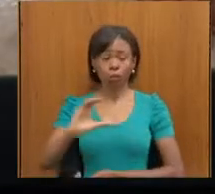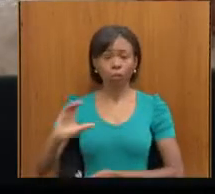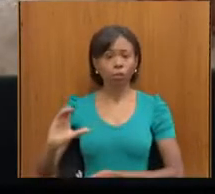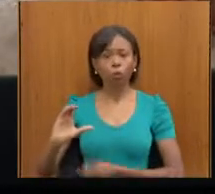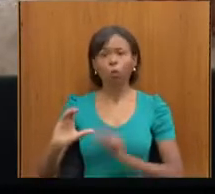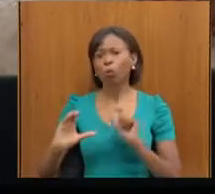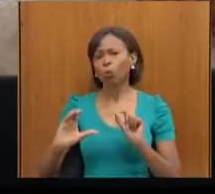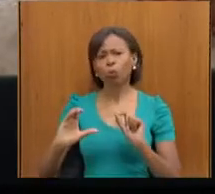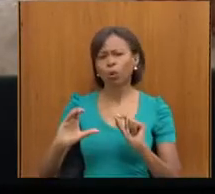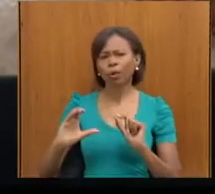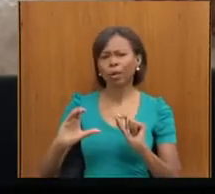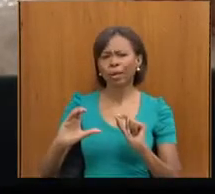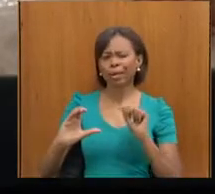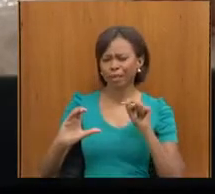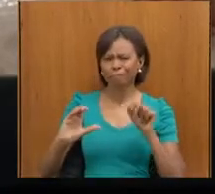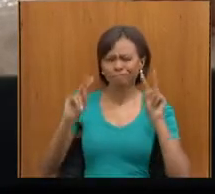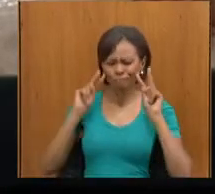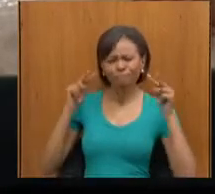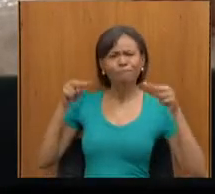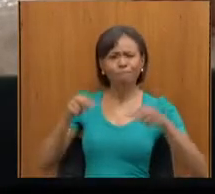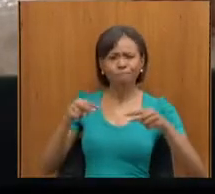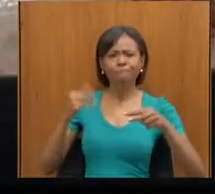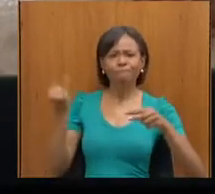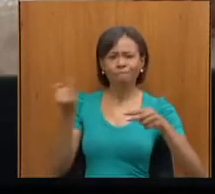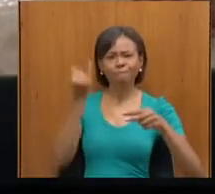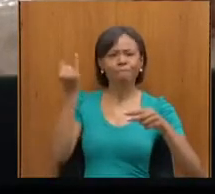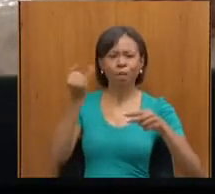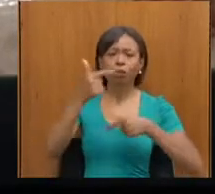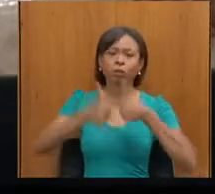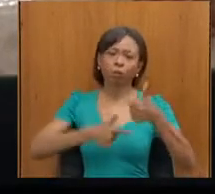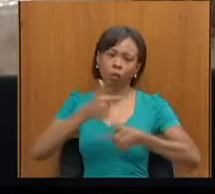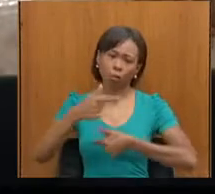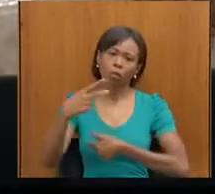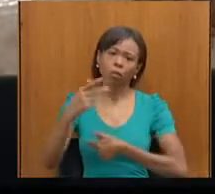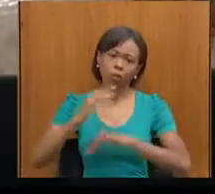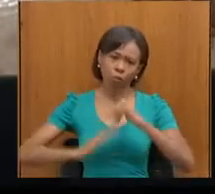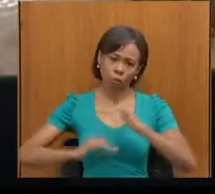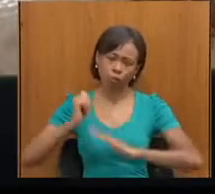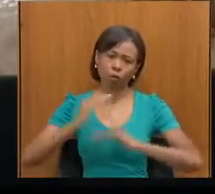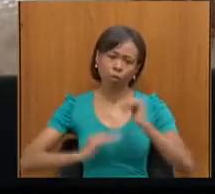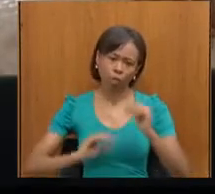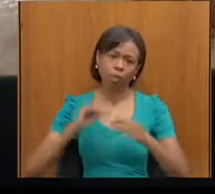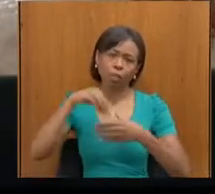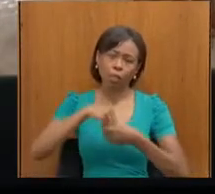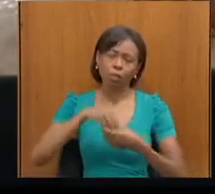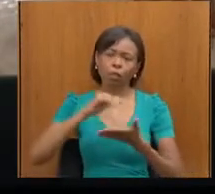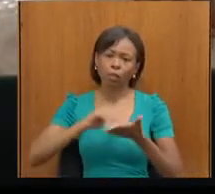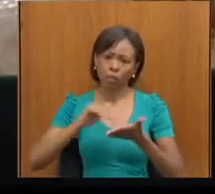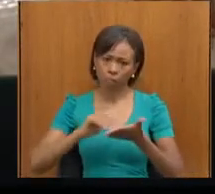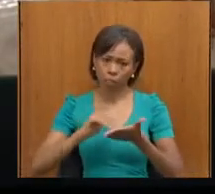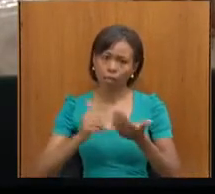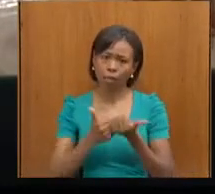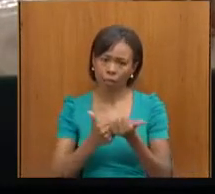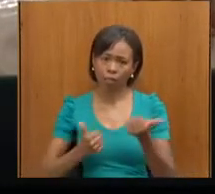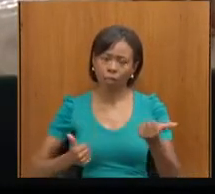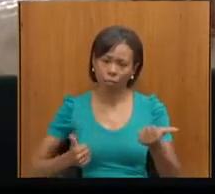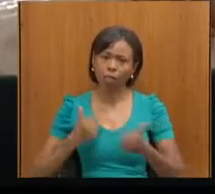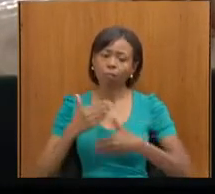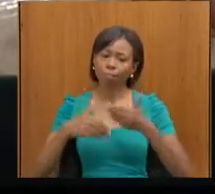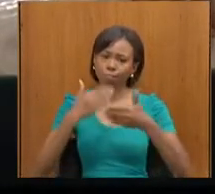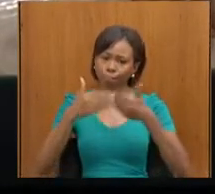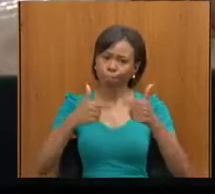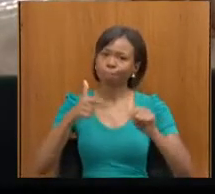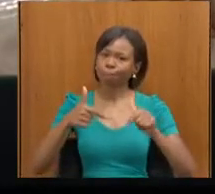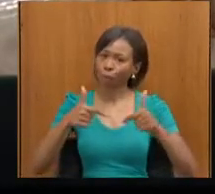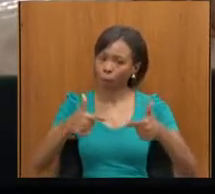de destaque pelo trabalho que todos vocês, lá profissionais, lá na Subsecretaria, vêm desenvolvendo em